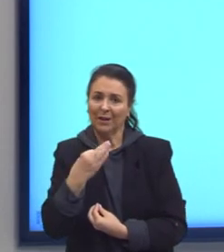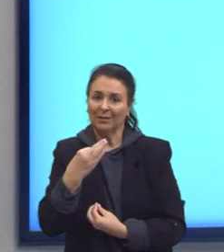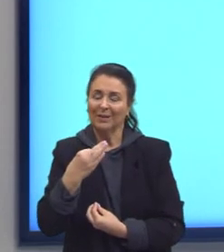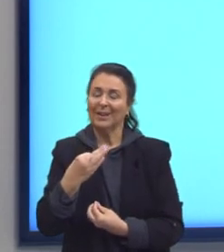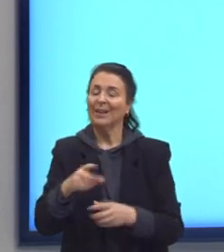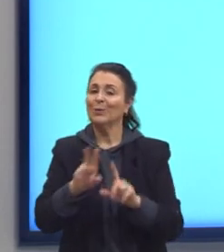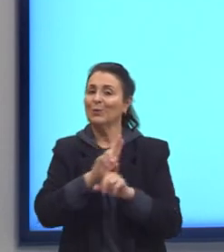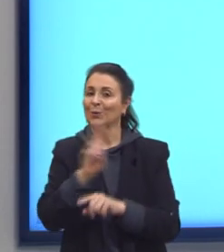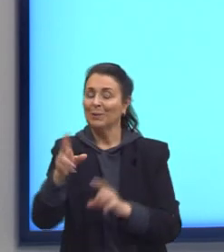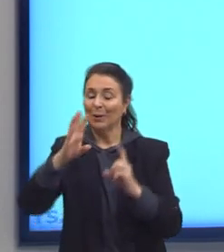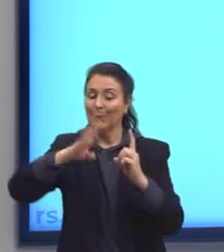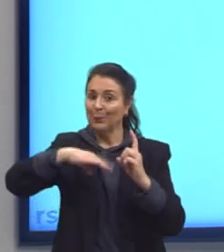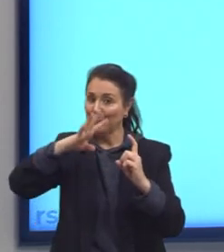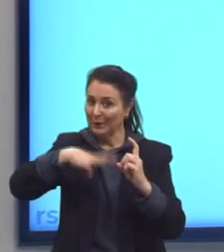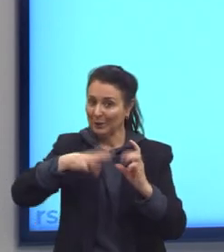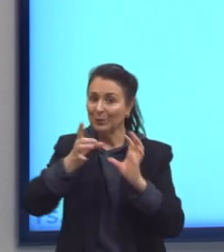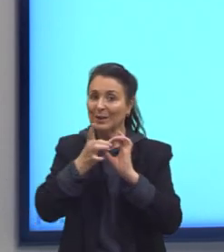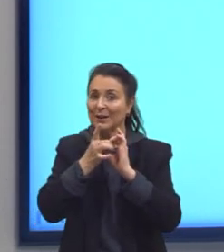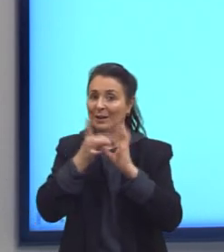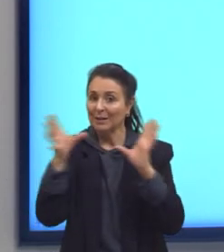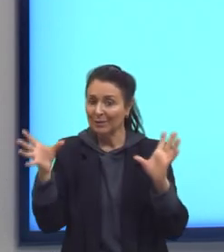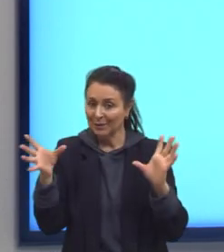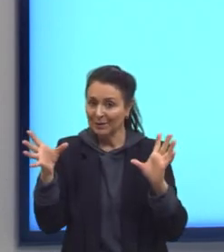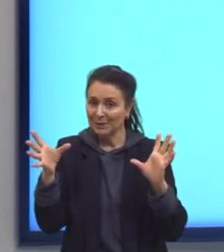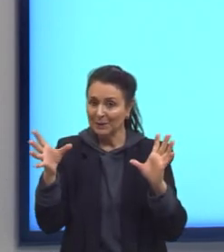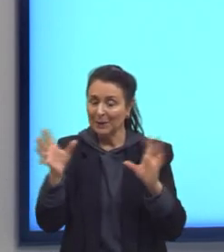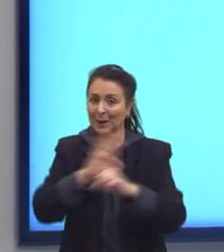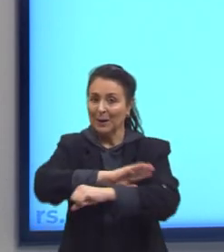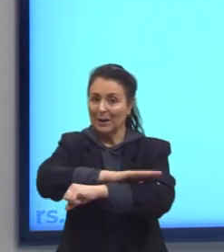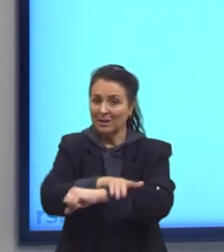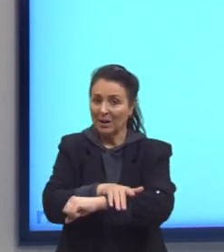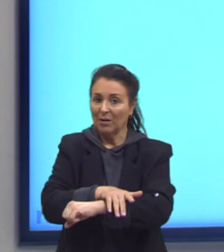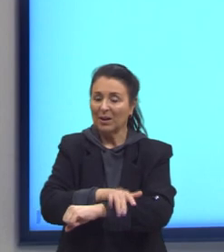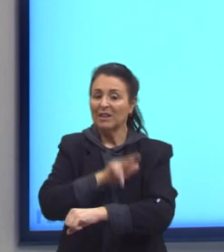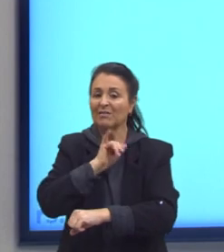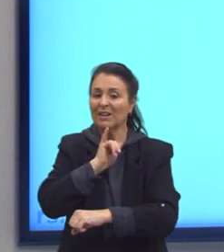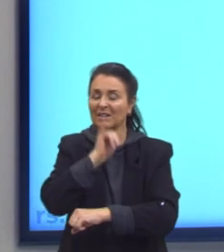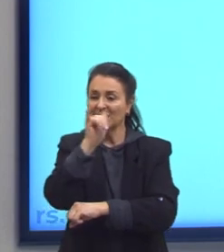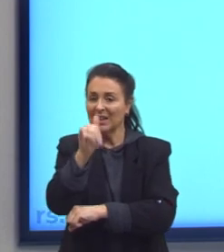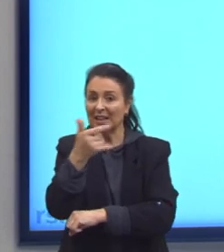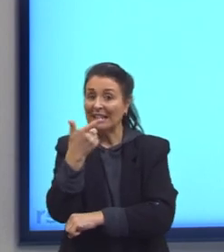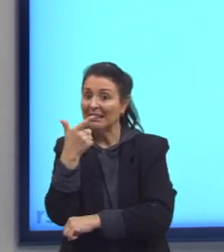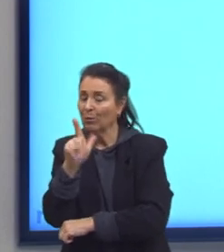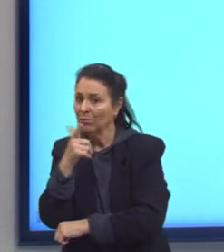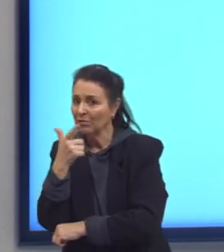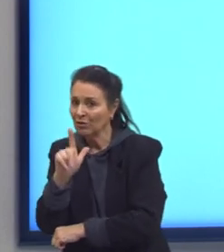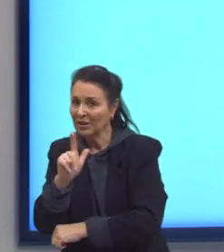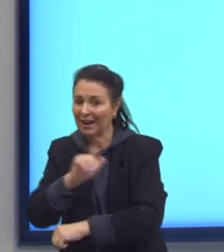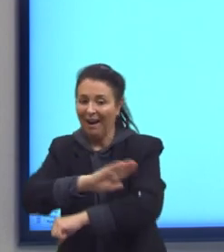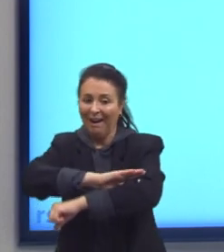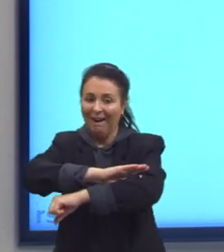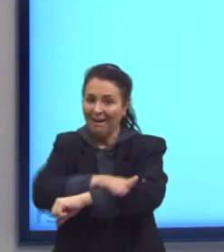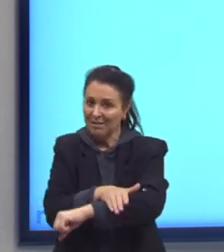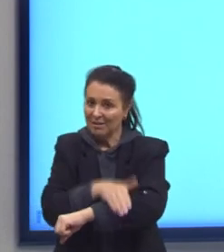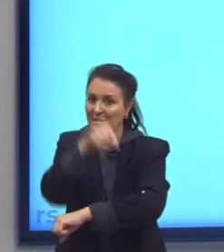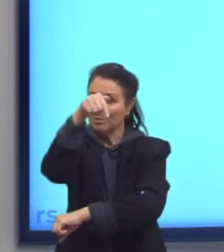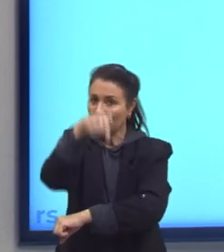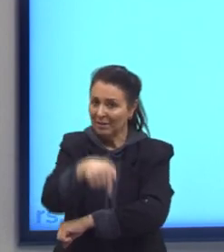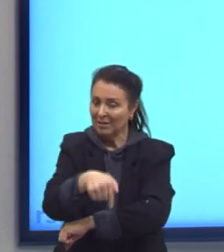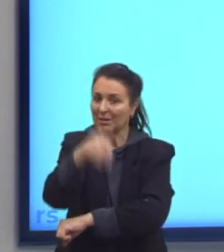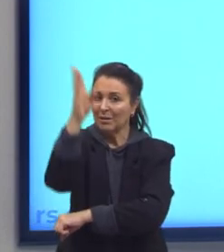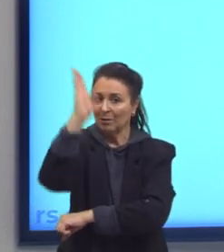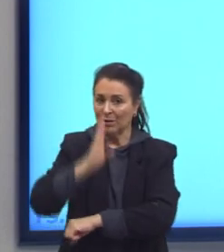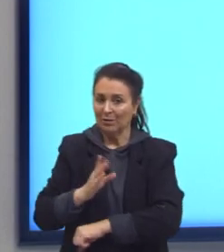da democracia racial. Ou seja, ele vai negar o racismo, nega toda essa questão racial no Brasil, o que ele passa a ser muito criticado